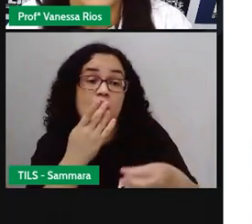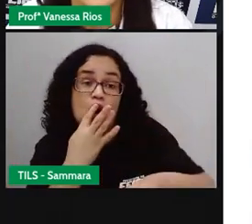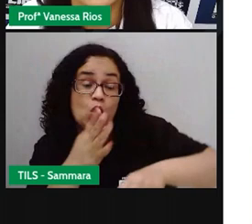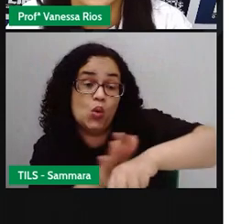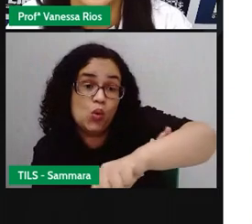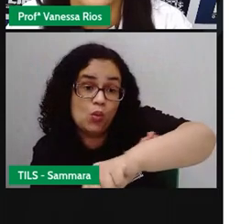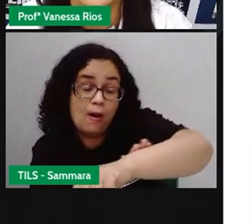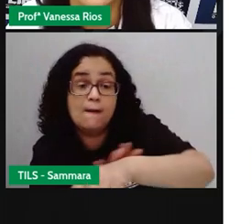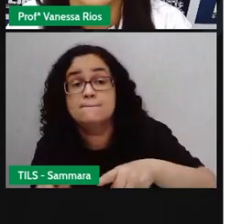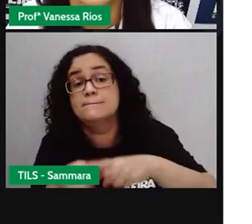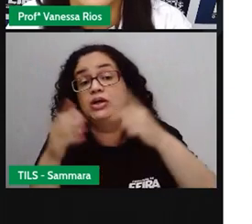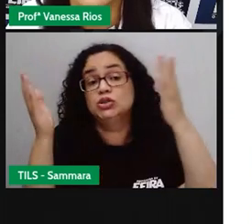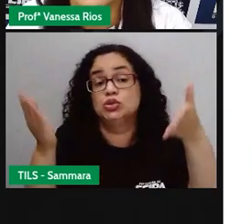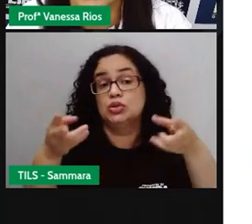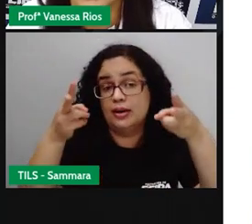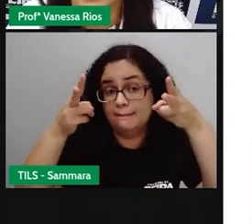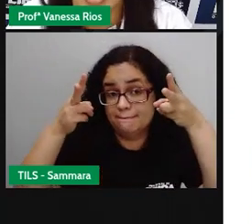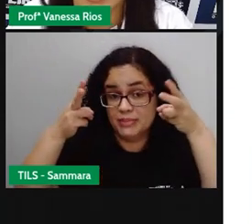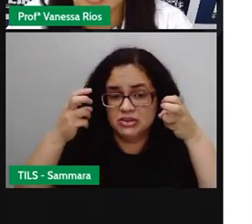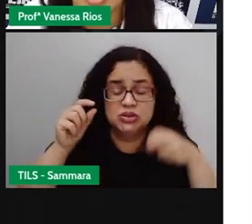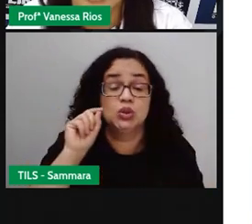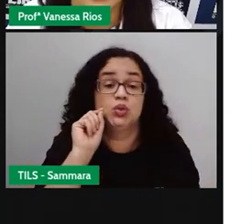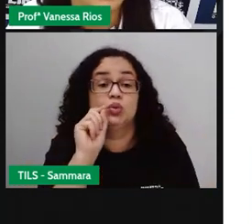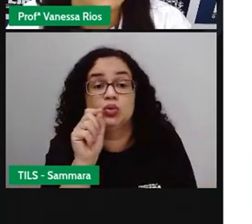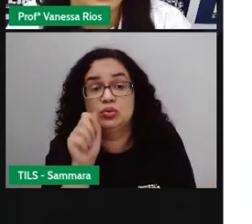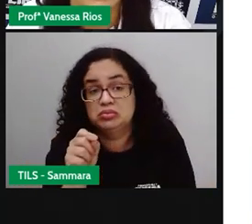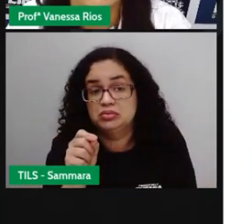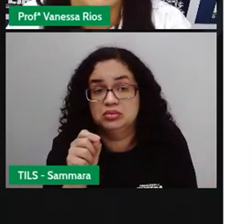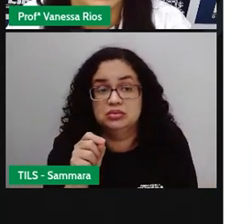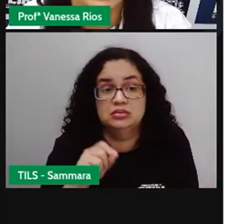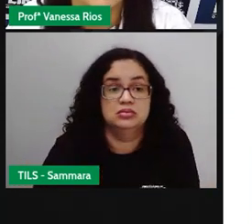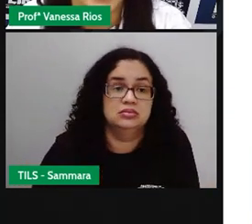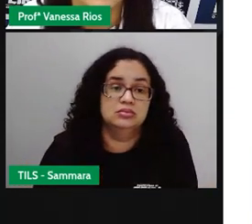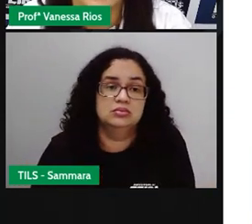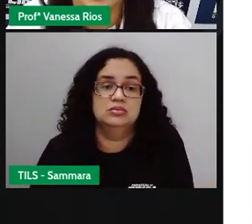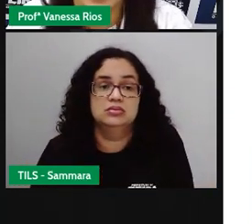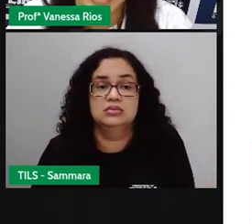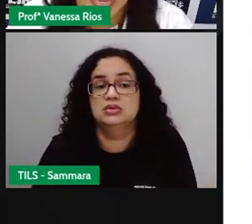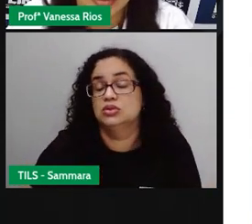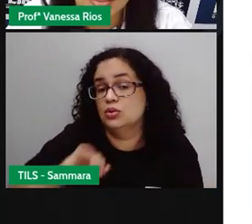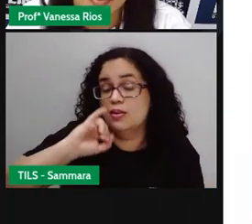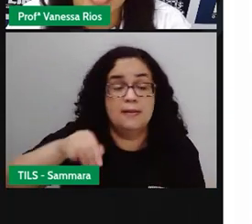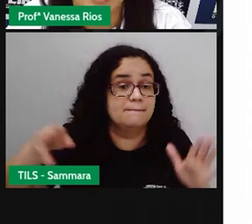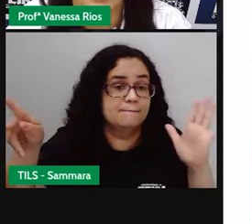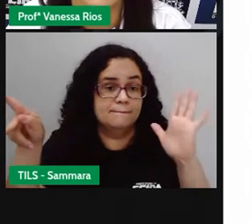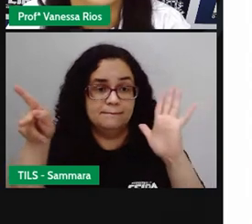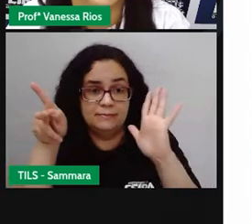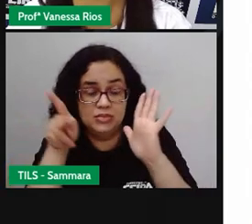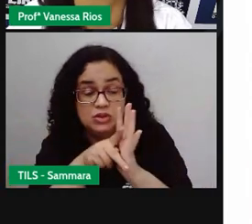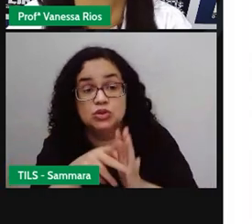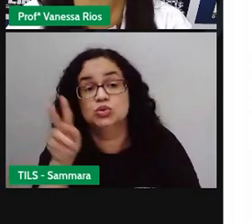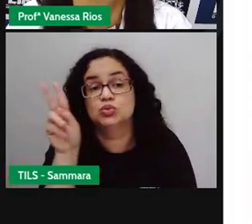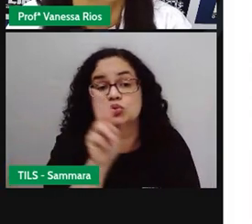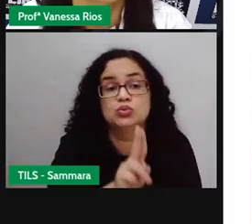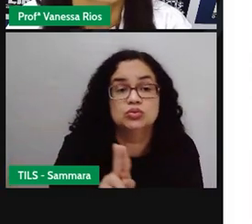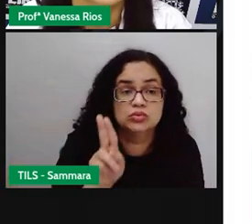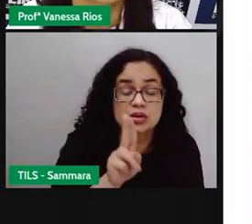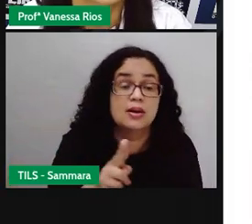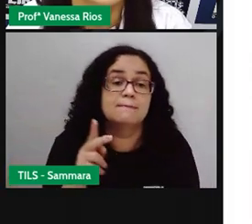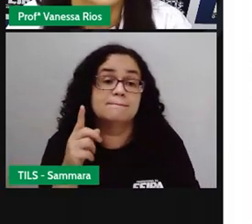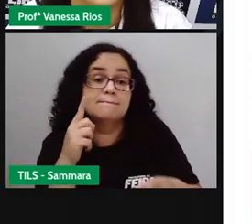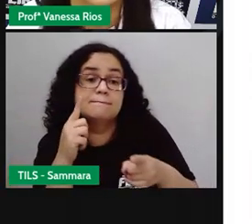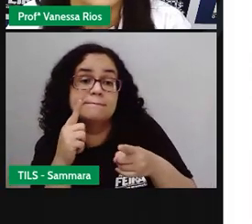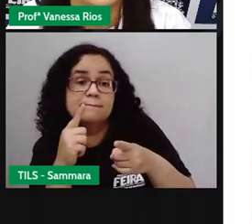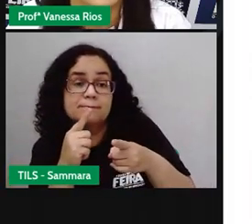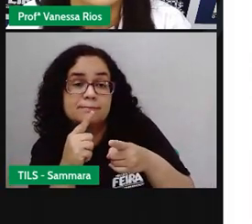mas hoje a gente percebe que esses conceitos, eles não são apropriados para serem usados, porque